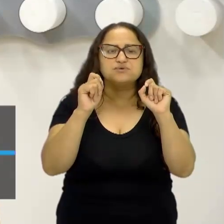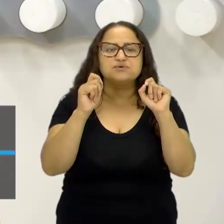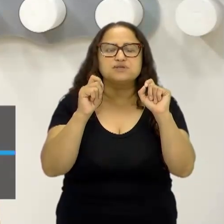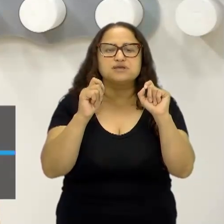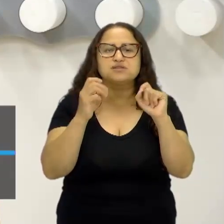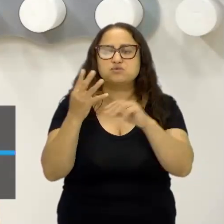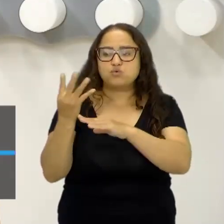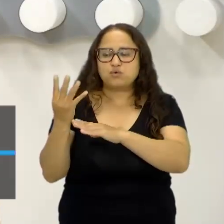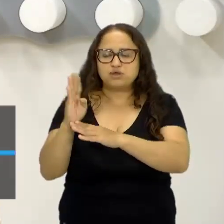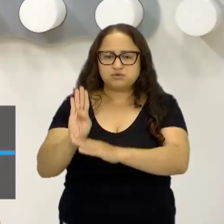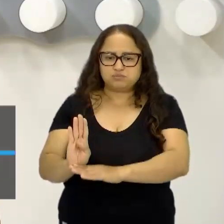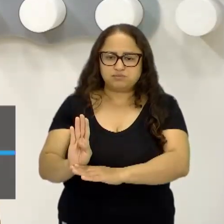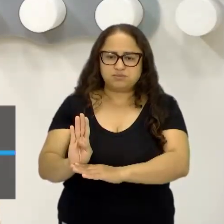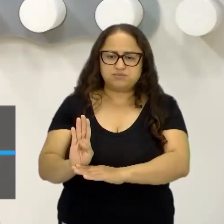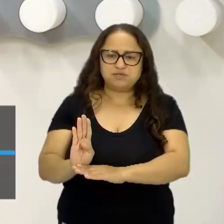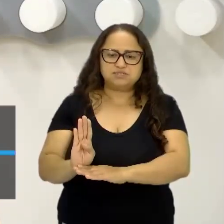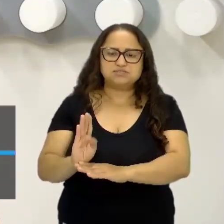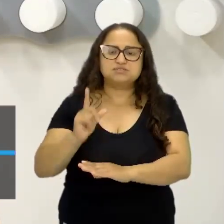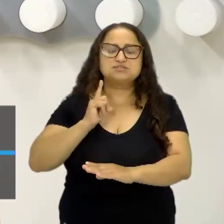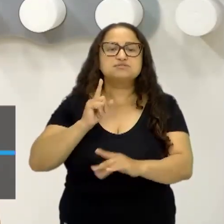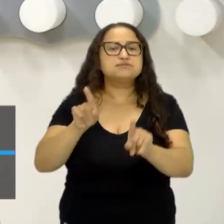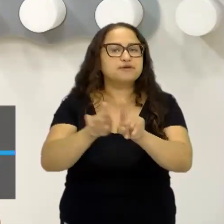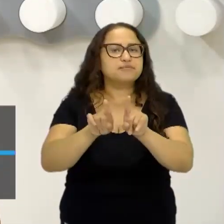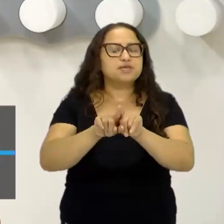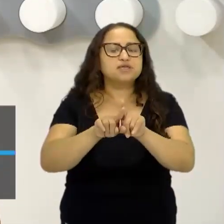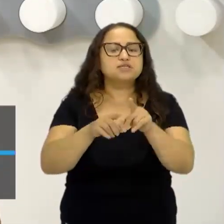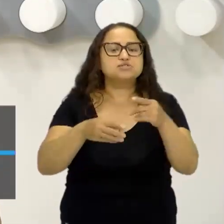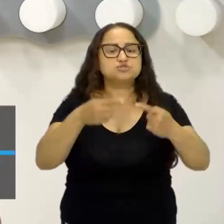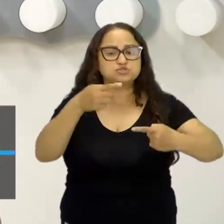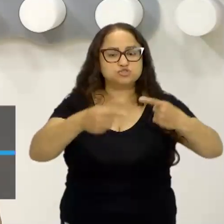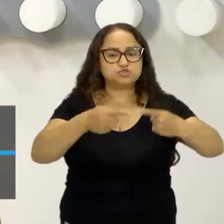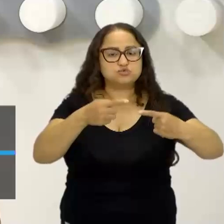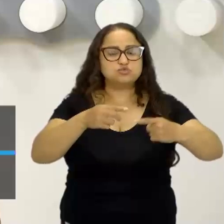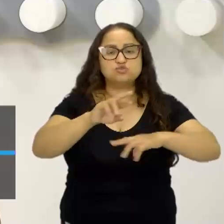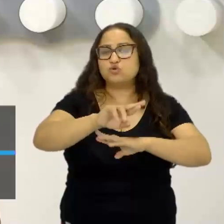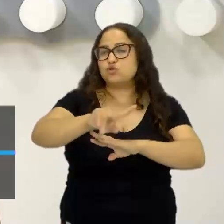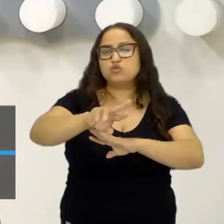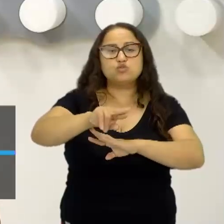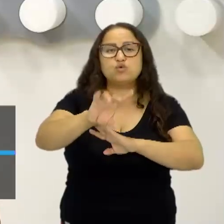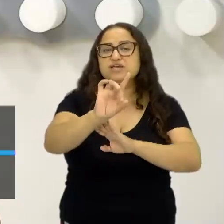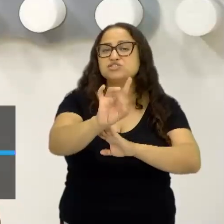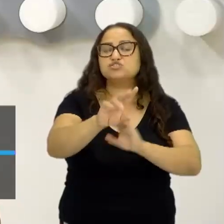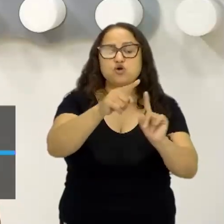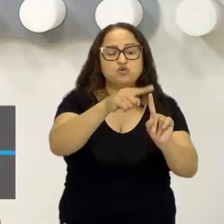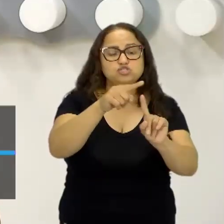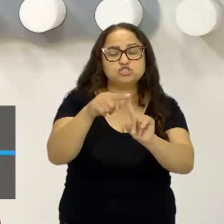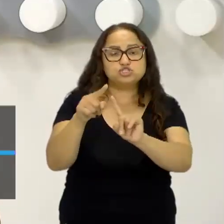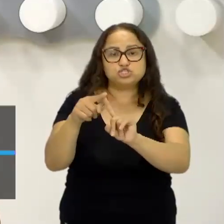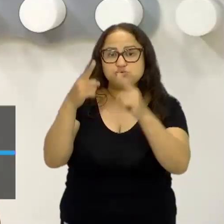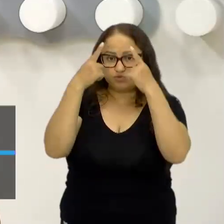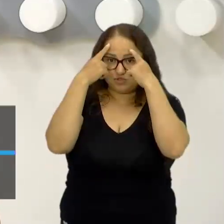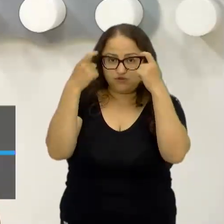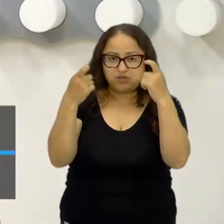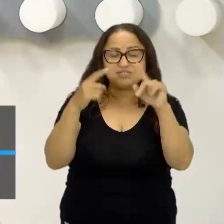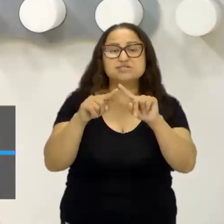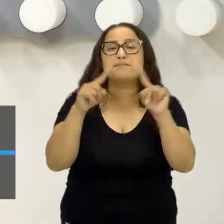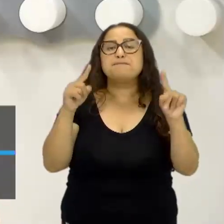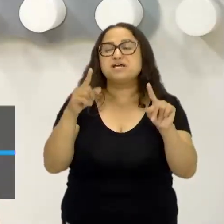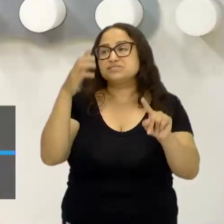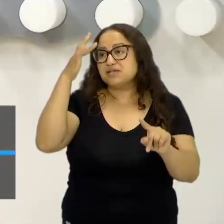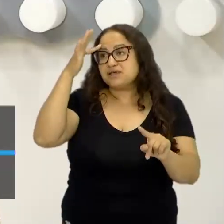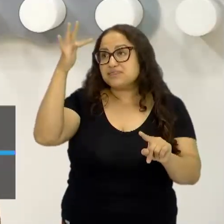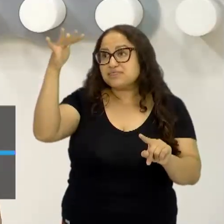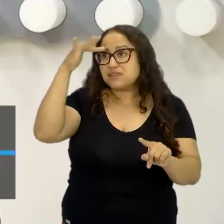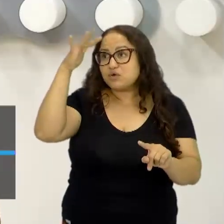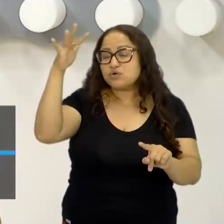trimestre, e nós temos discutido, né, não só os tipos de violência, mas essas teorias, né, que iluminam as